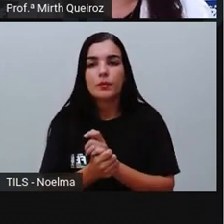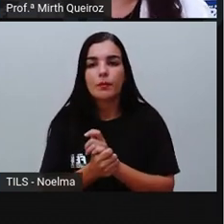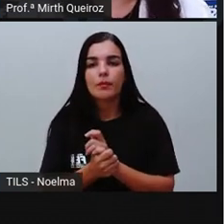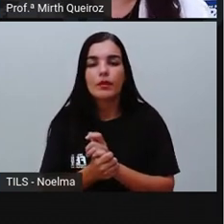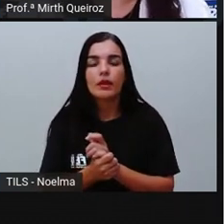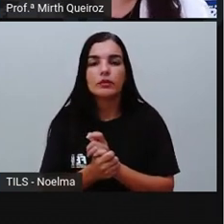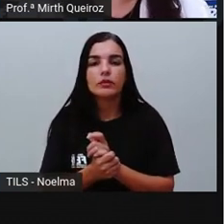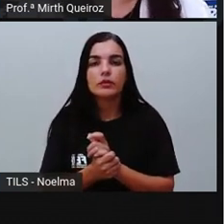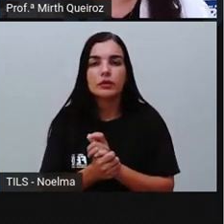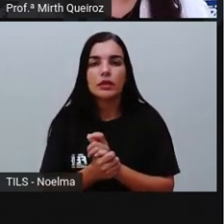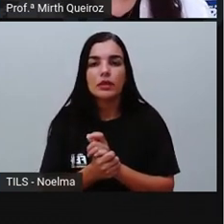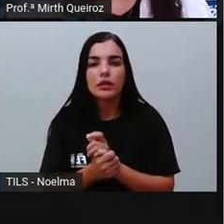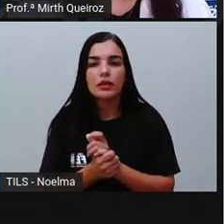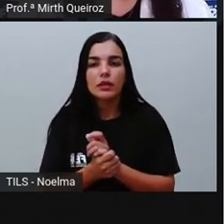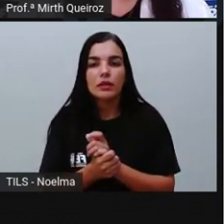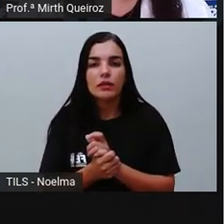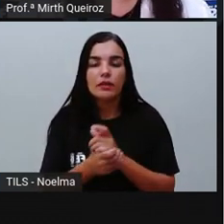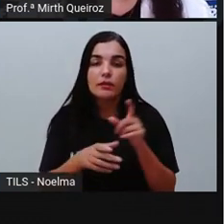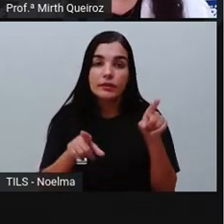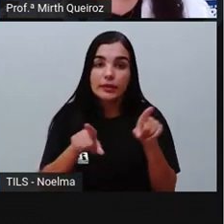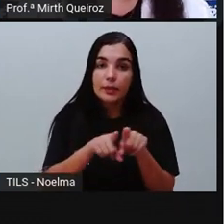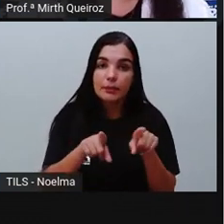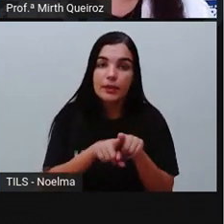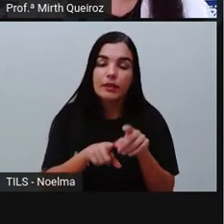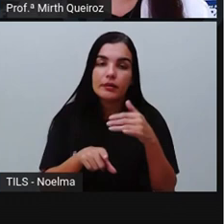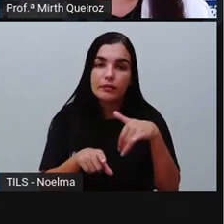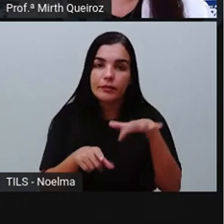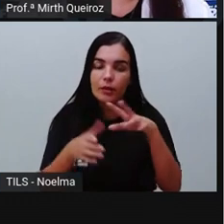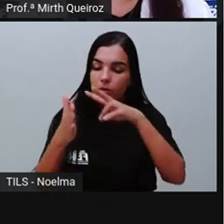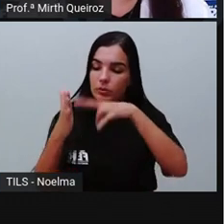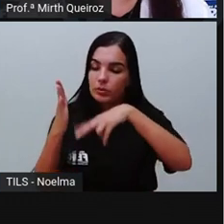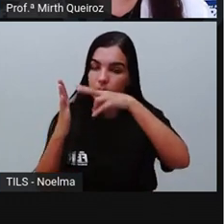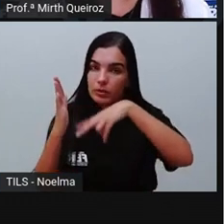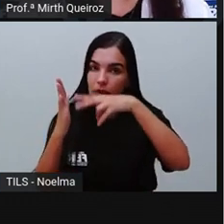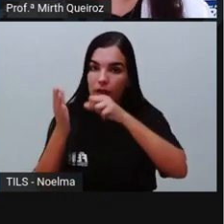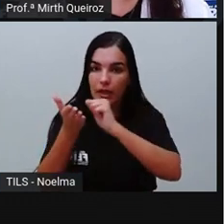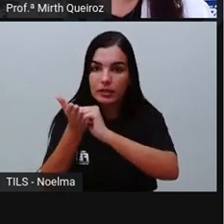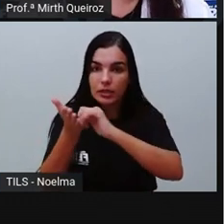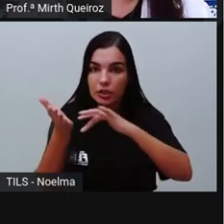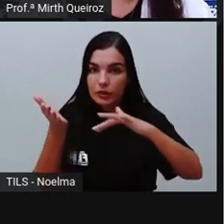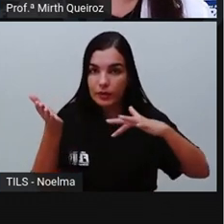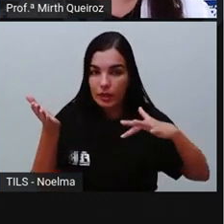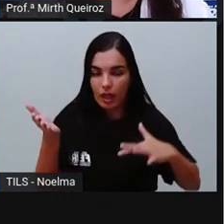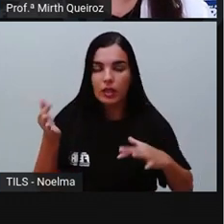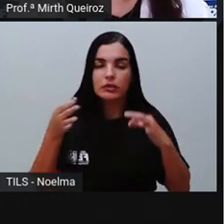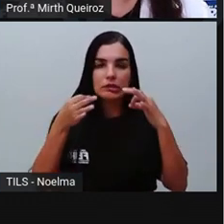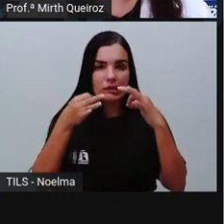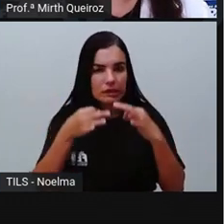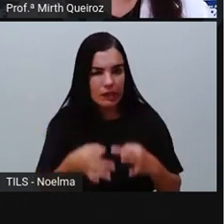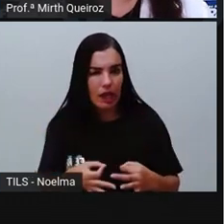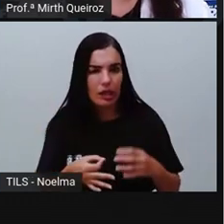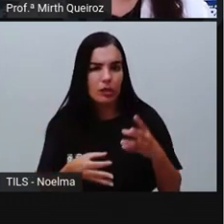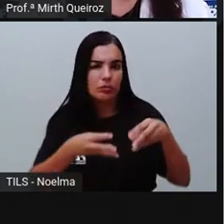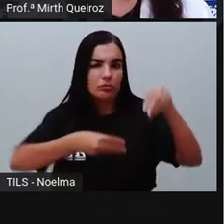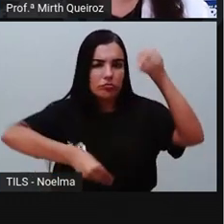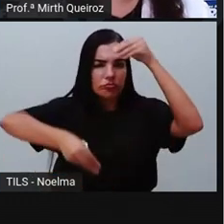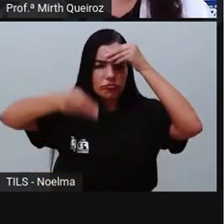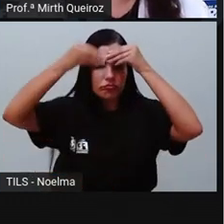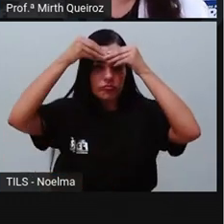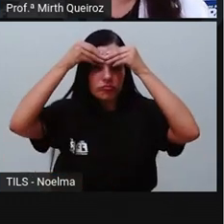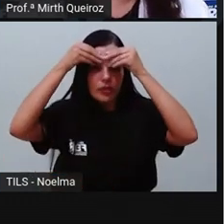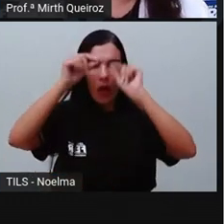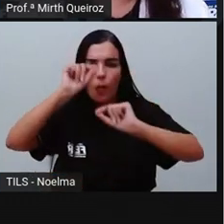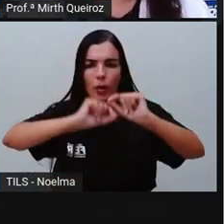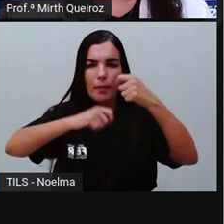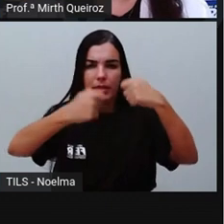pela professora, certo? Vão ler as atividades também direitinho para que vocês possam compreender sobre o que